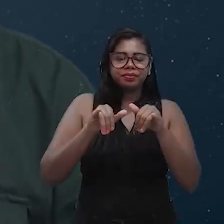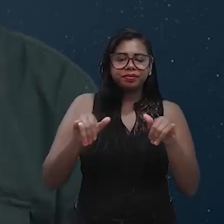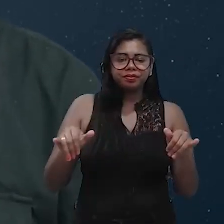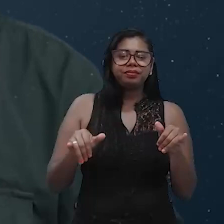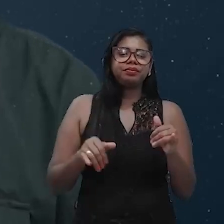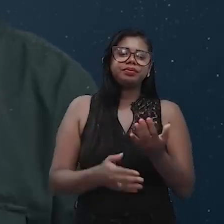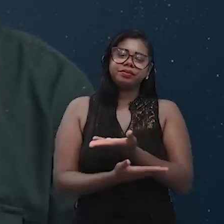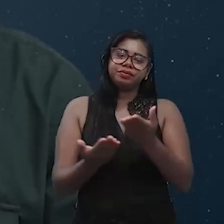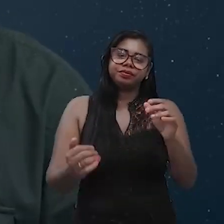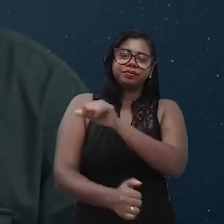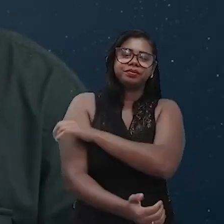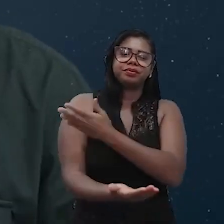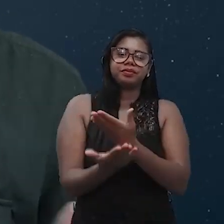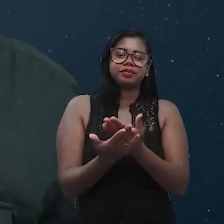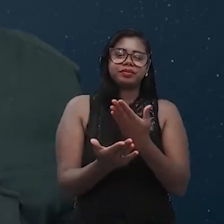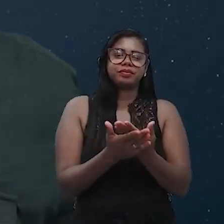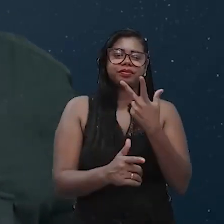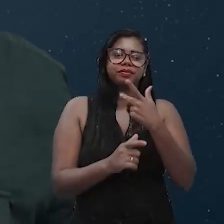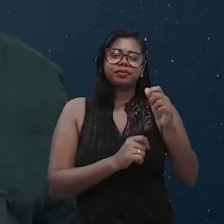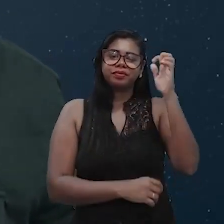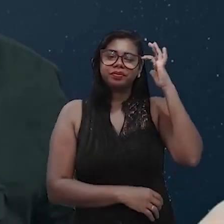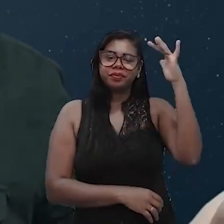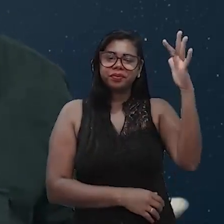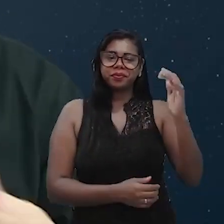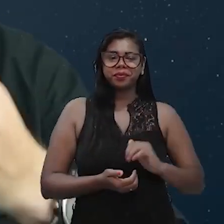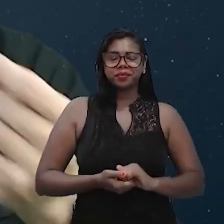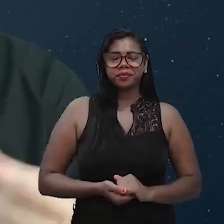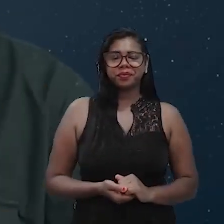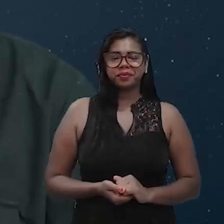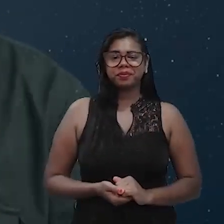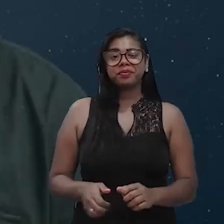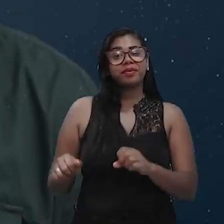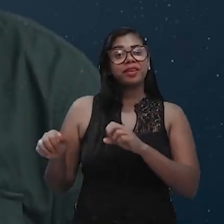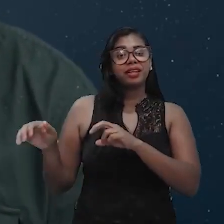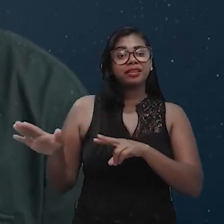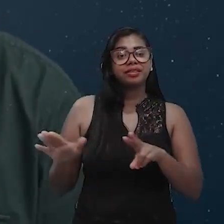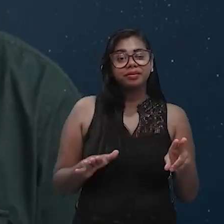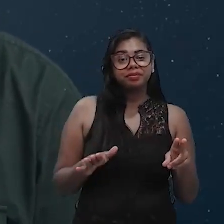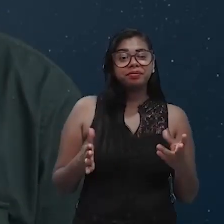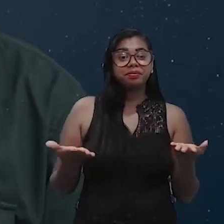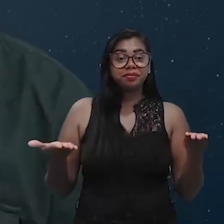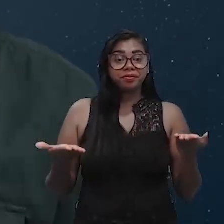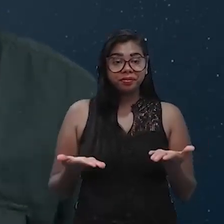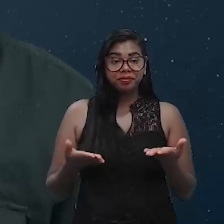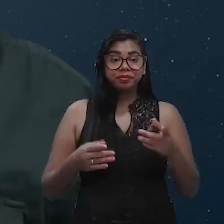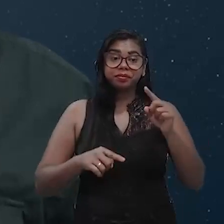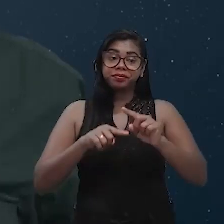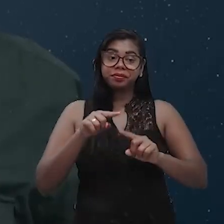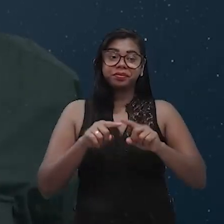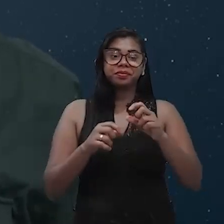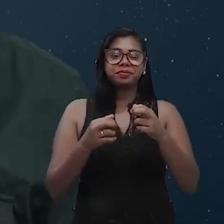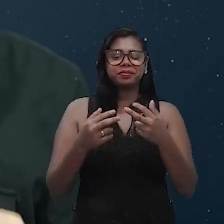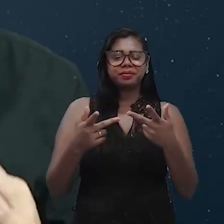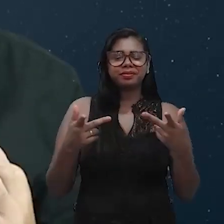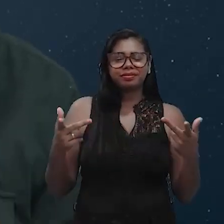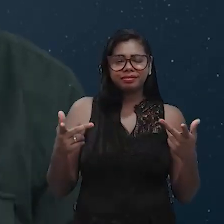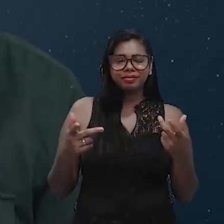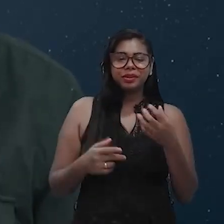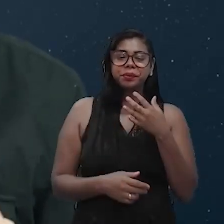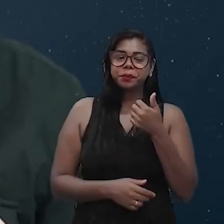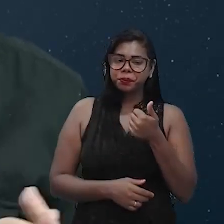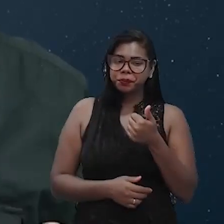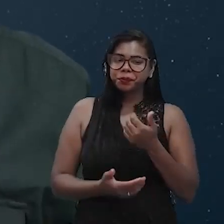você alcance seus sonhos. E essa semana estamos aqui com um material que, olha, se prepara que as